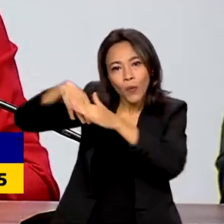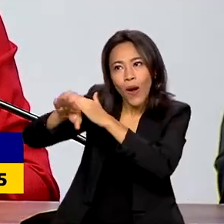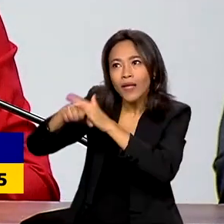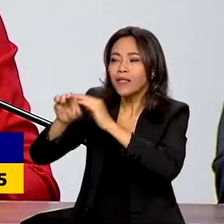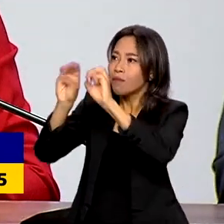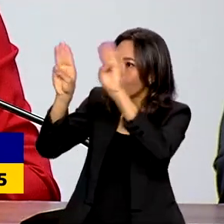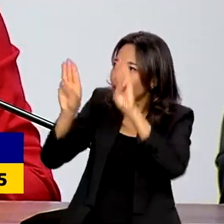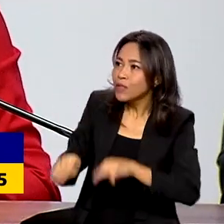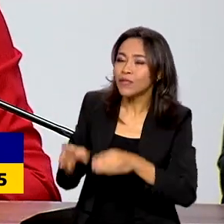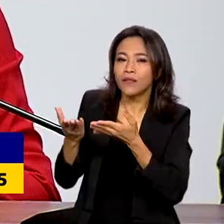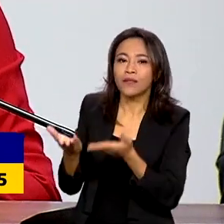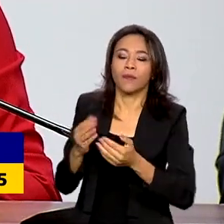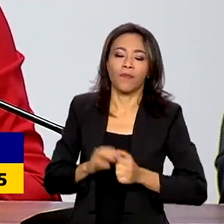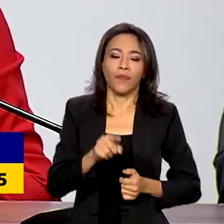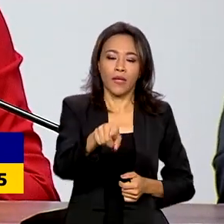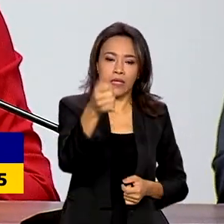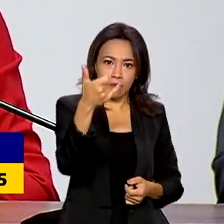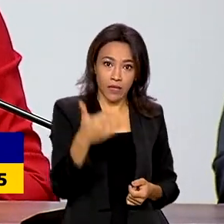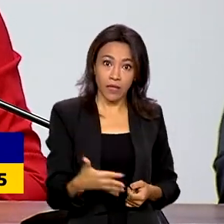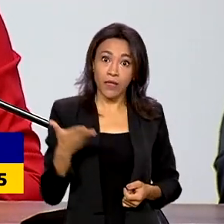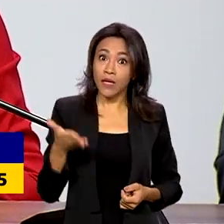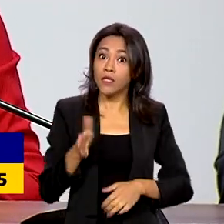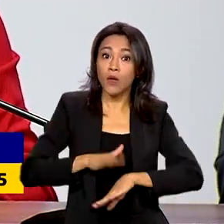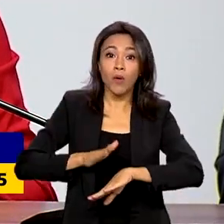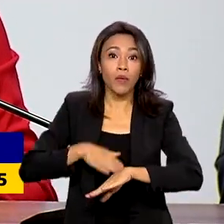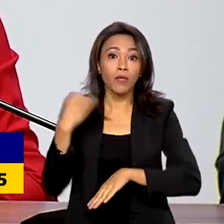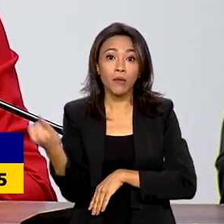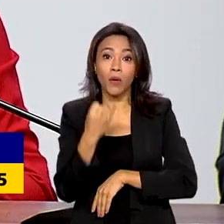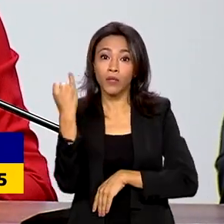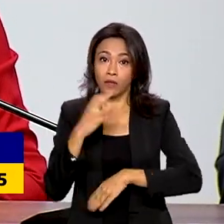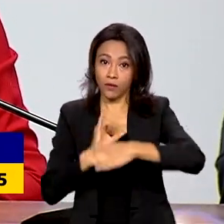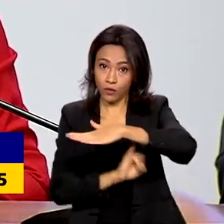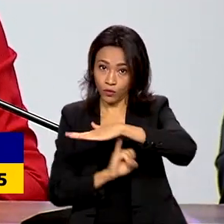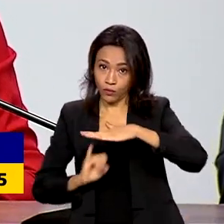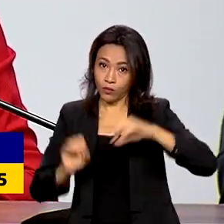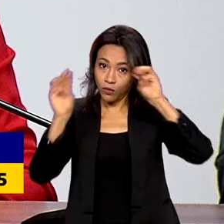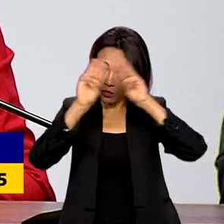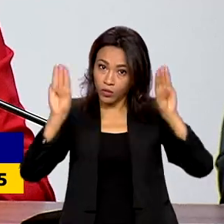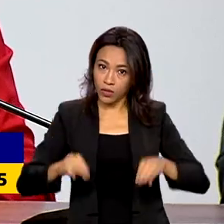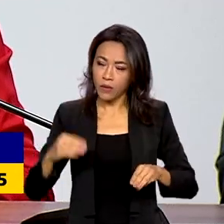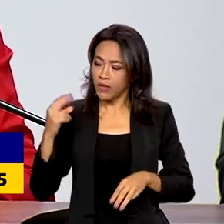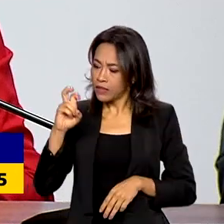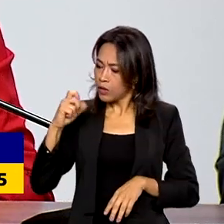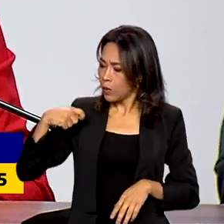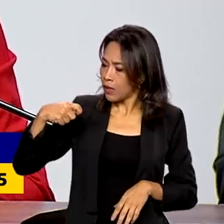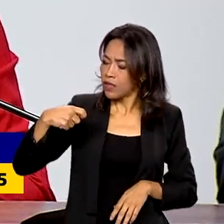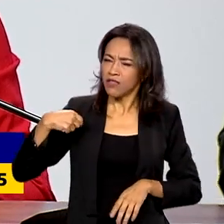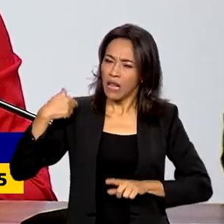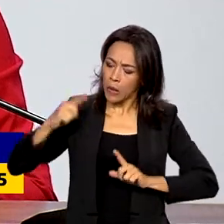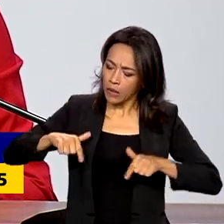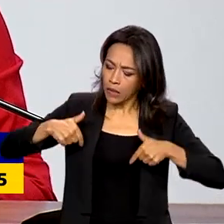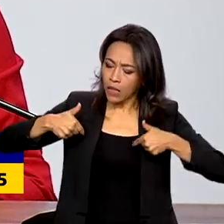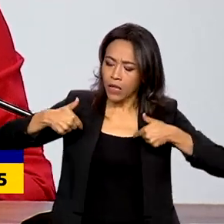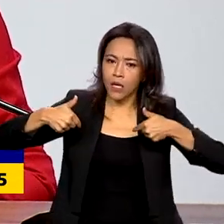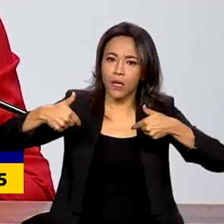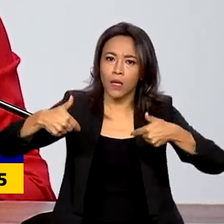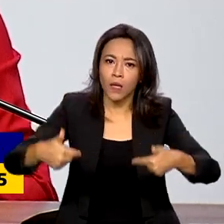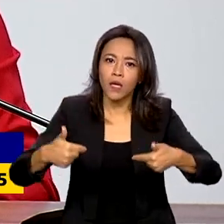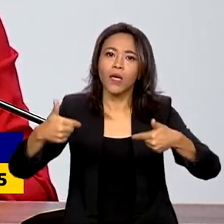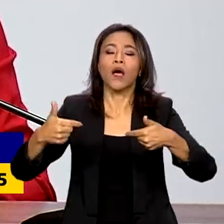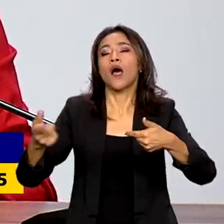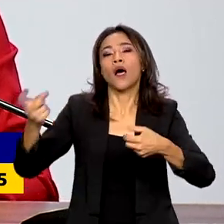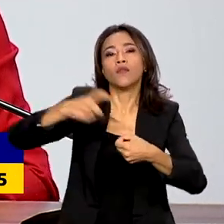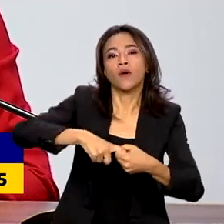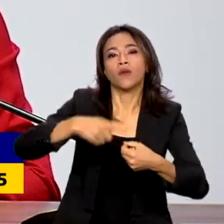momento muito importante para o Instituto Brasileiro de Museus, que nos últimos cinco meses vem trabalhando para retomar as políticas públicas, o